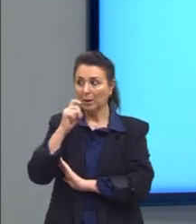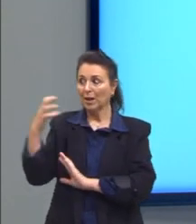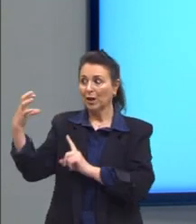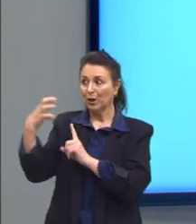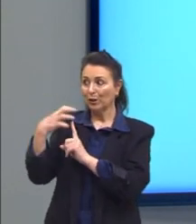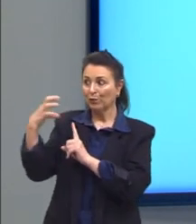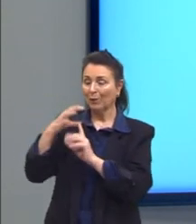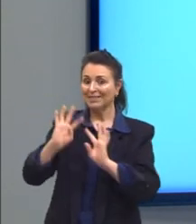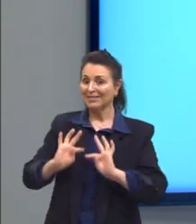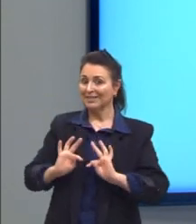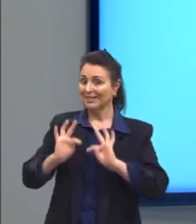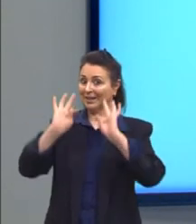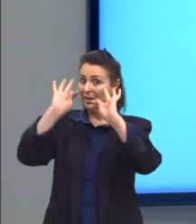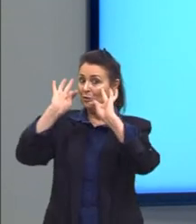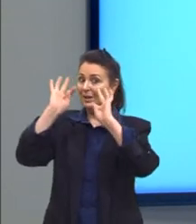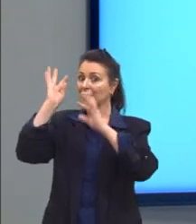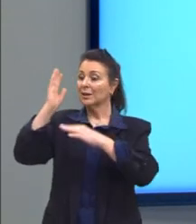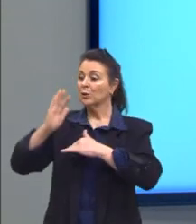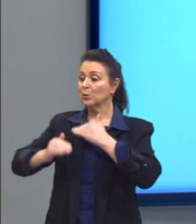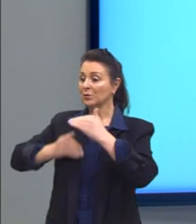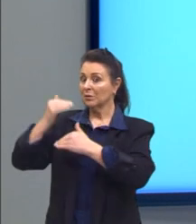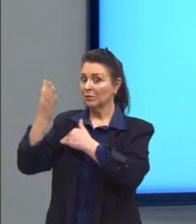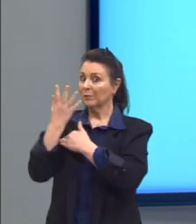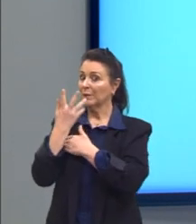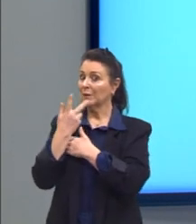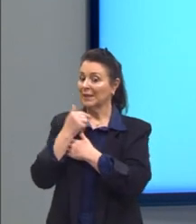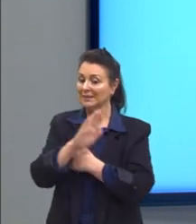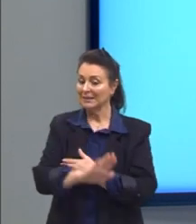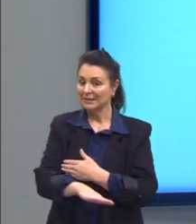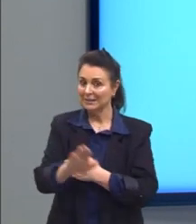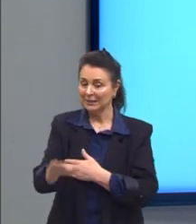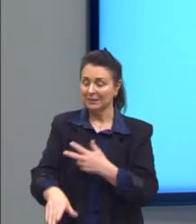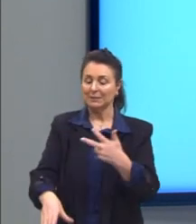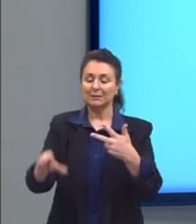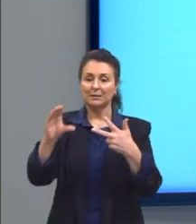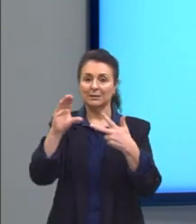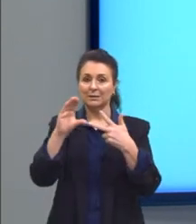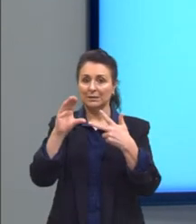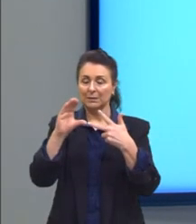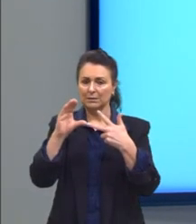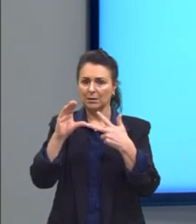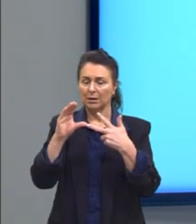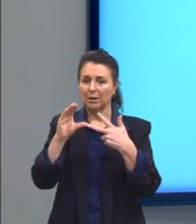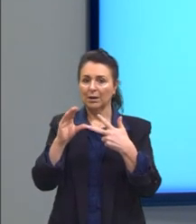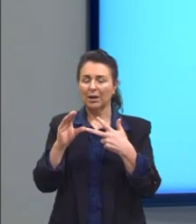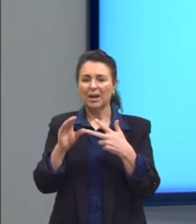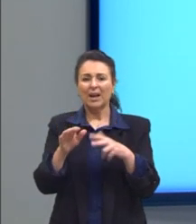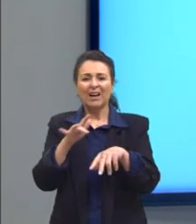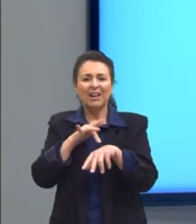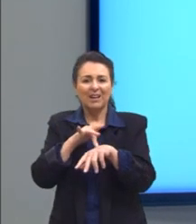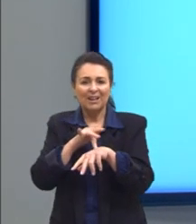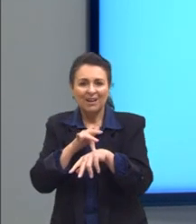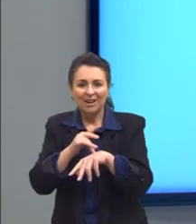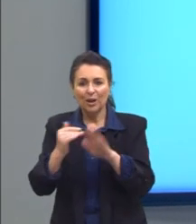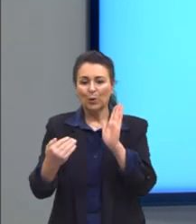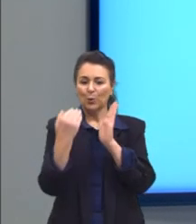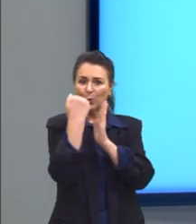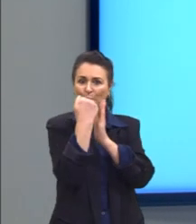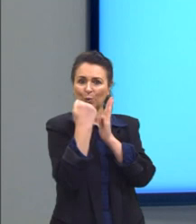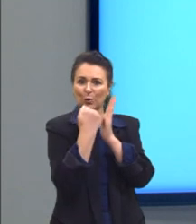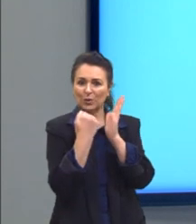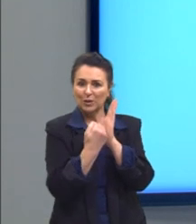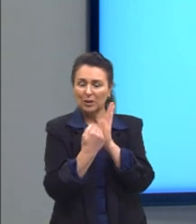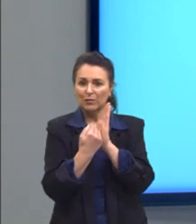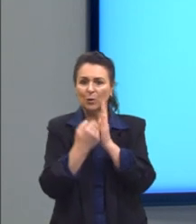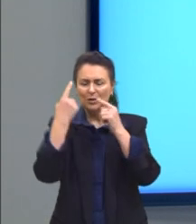tecnologias para o desenvolvimento infantil. Letra C. Satirizar o nível da criatividade de meninos